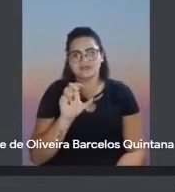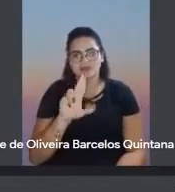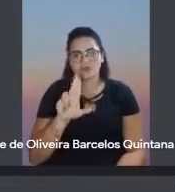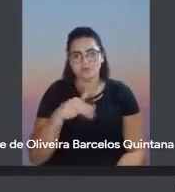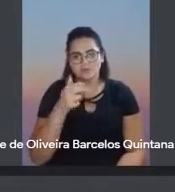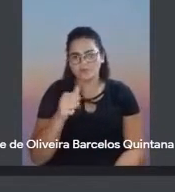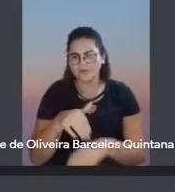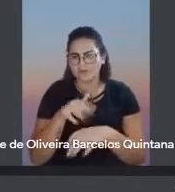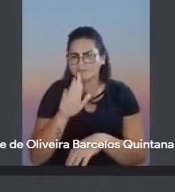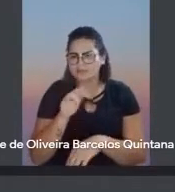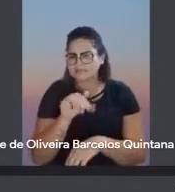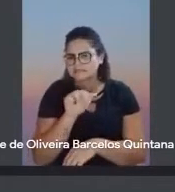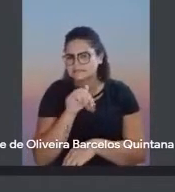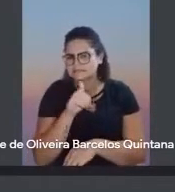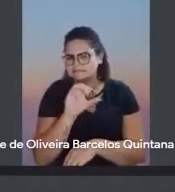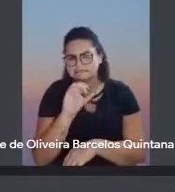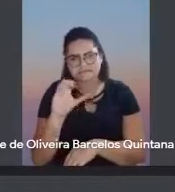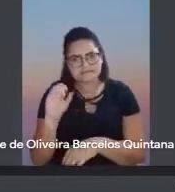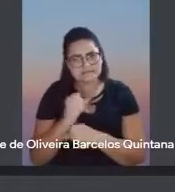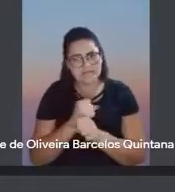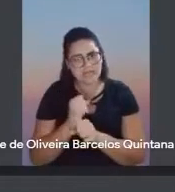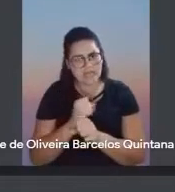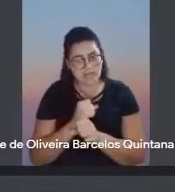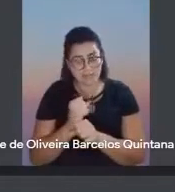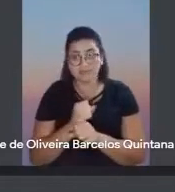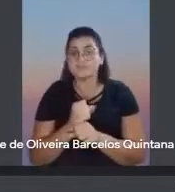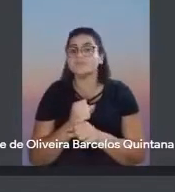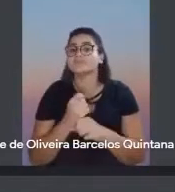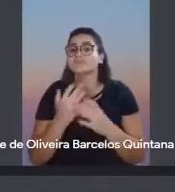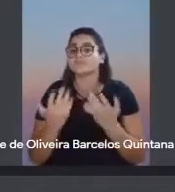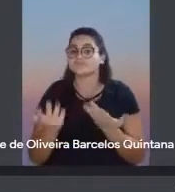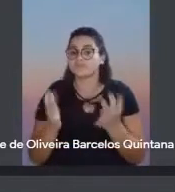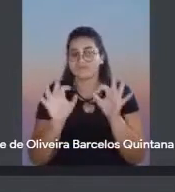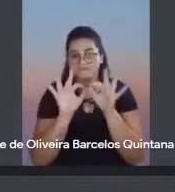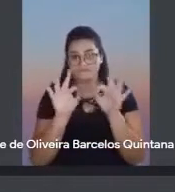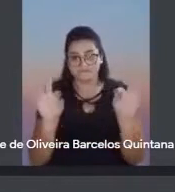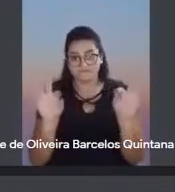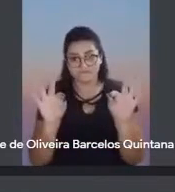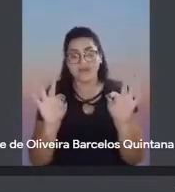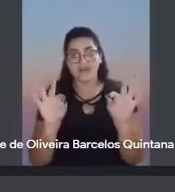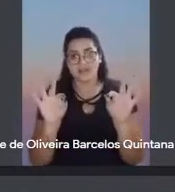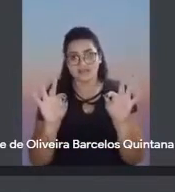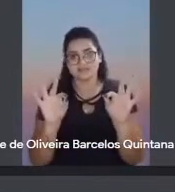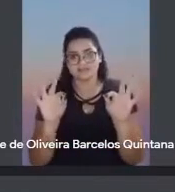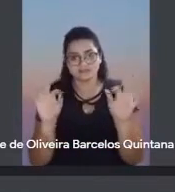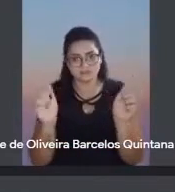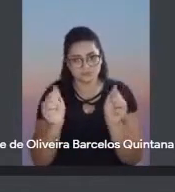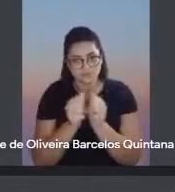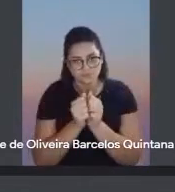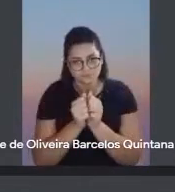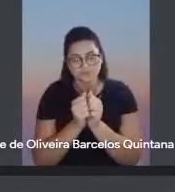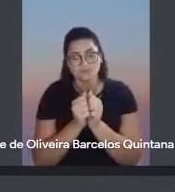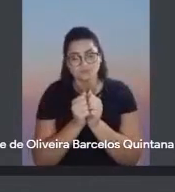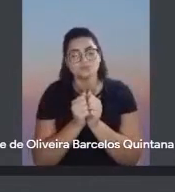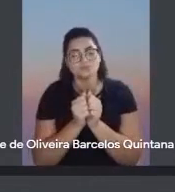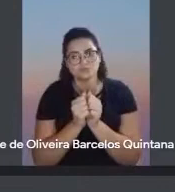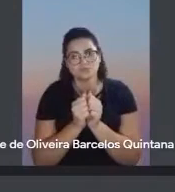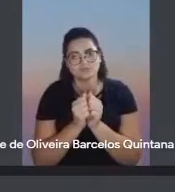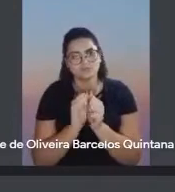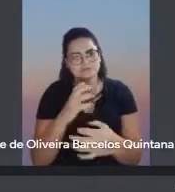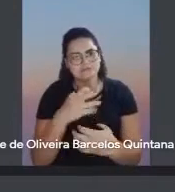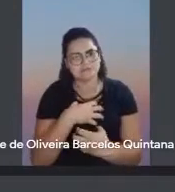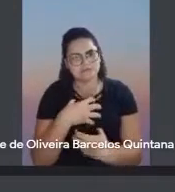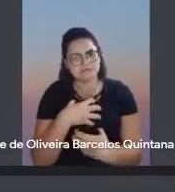que eu vou colocar agora, essas duas juntas, elas dão realmente o sentido